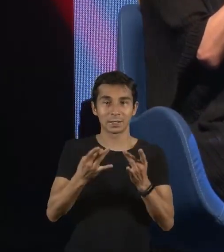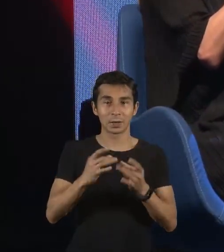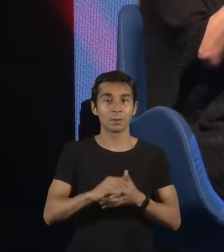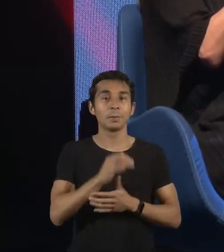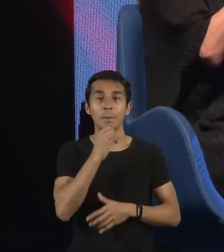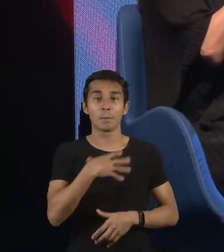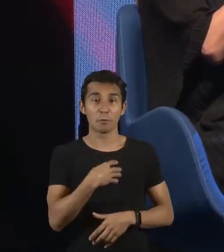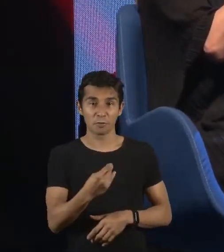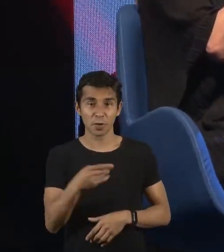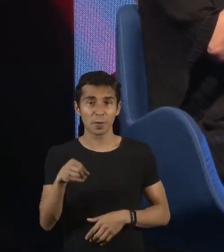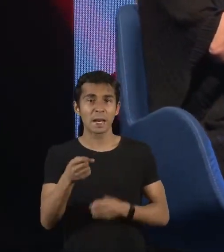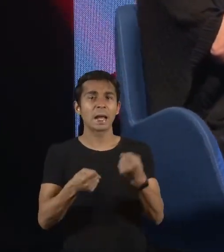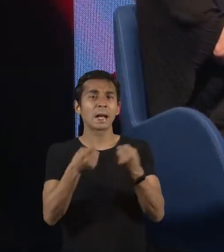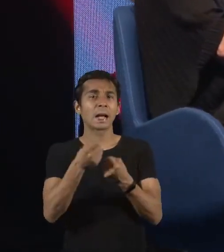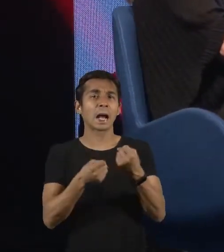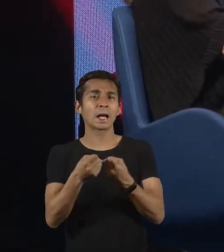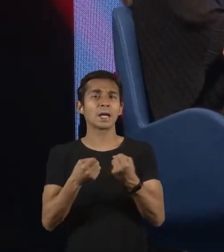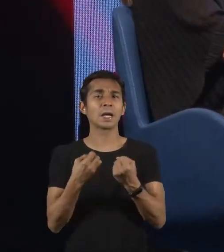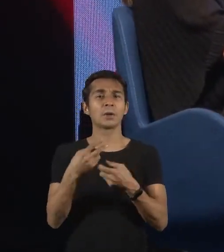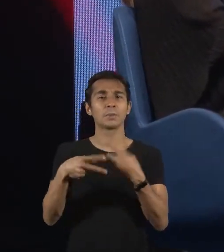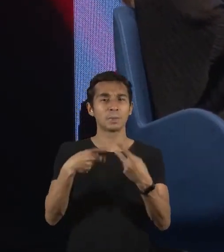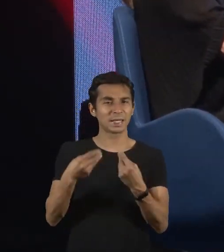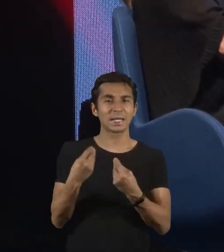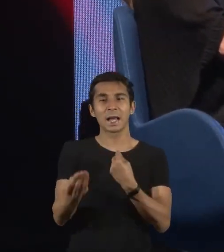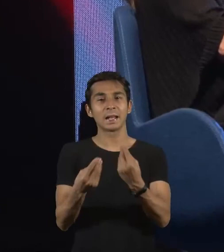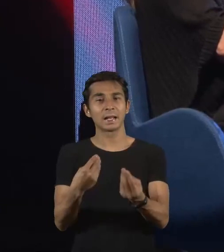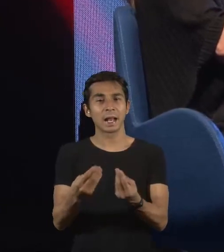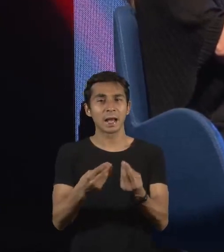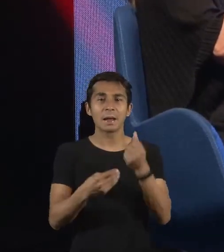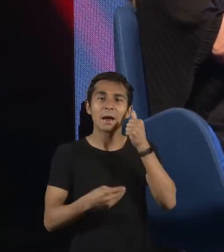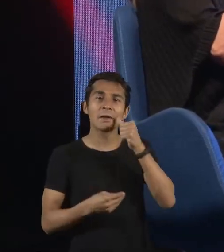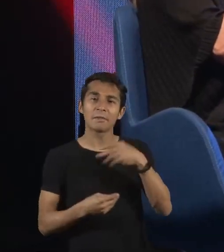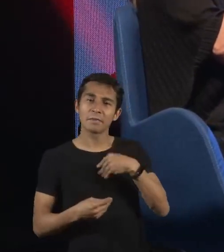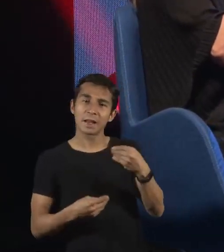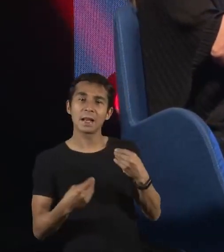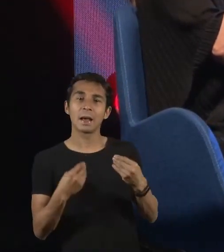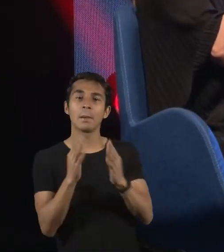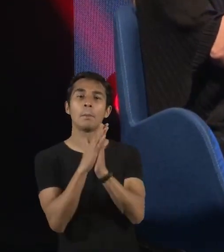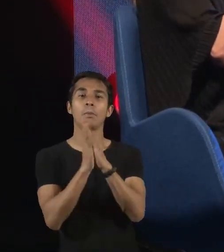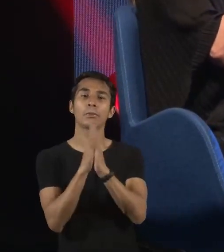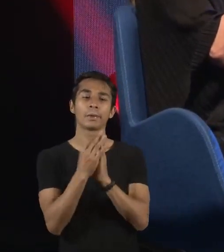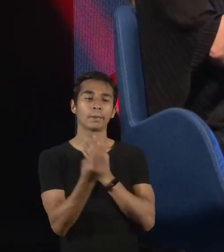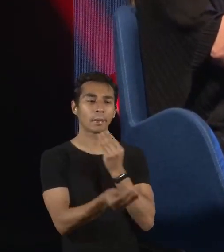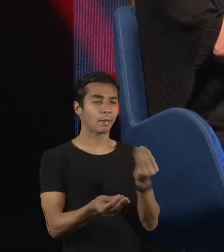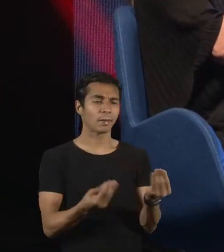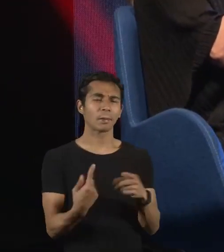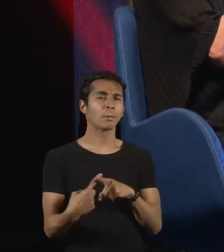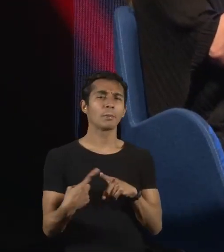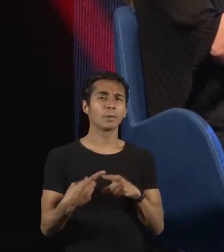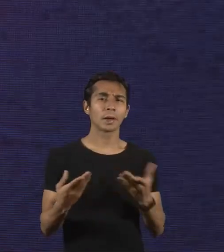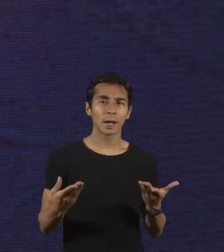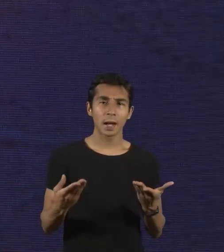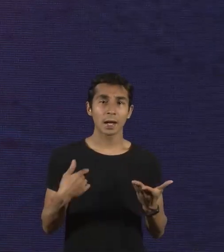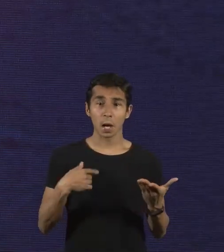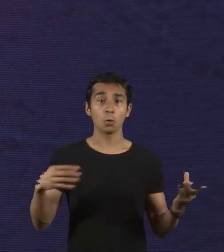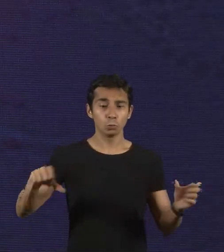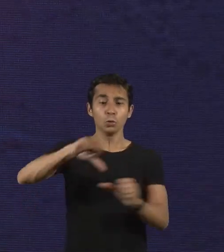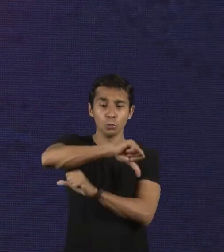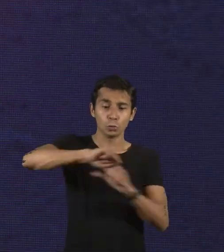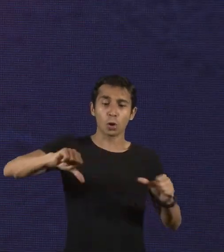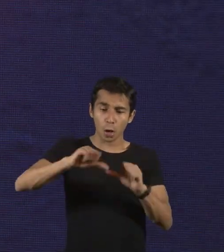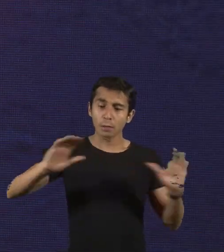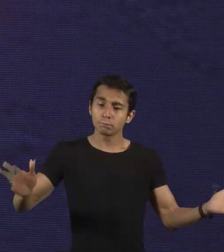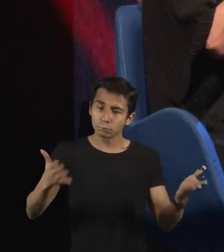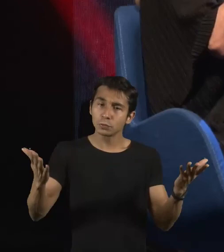tanto carrinho e a minha filha ganha tanta boneca, e eu tentando incentivar meu filho a brincar também com as bonecas e minha filha a brincar também com os